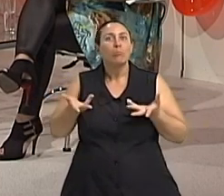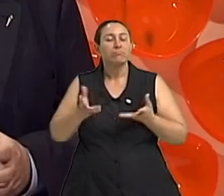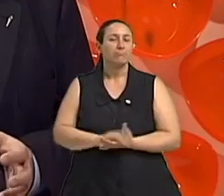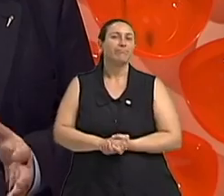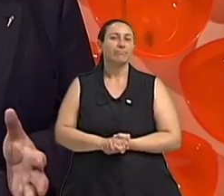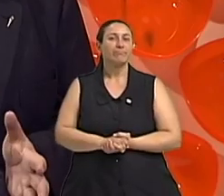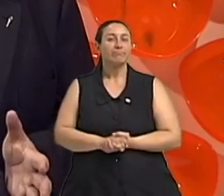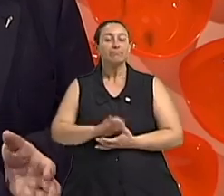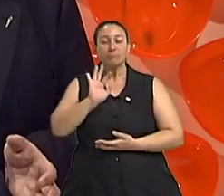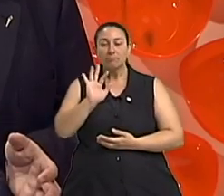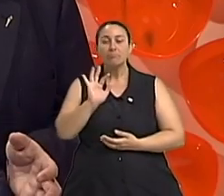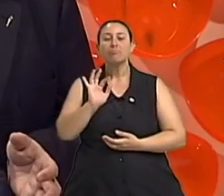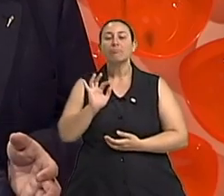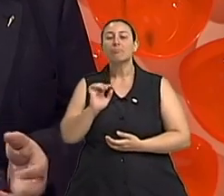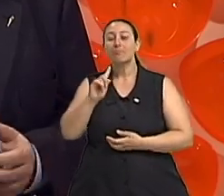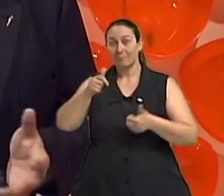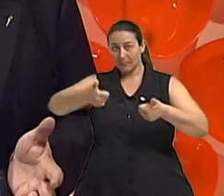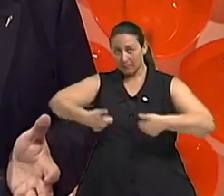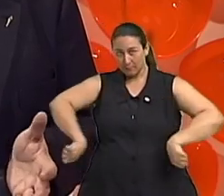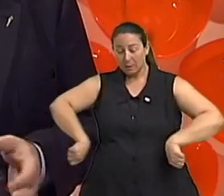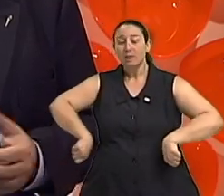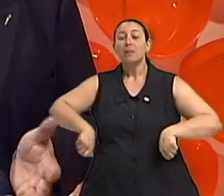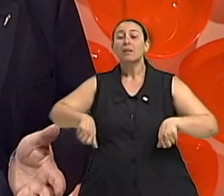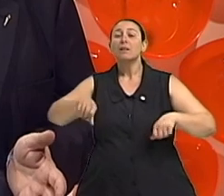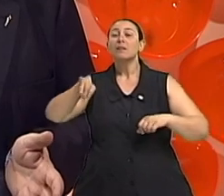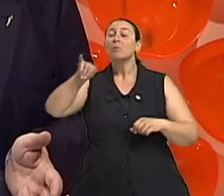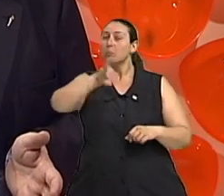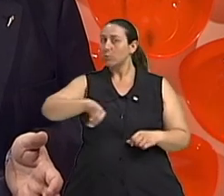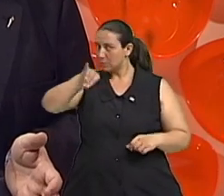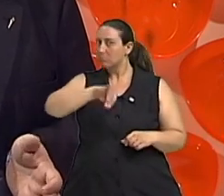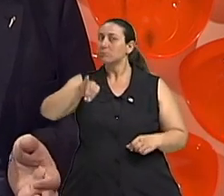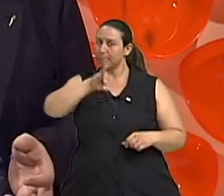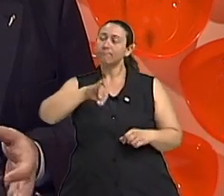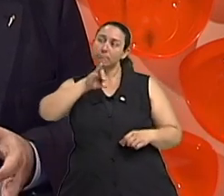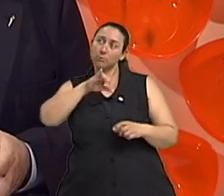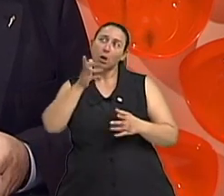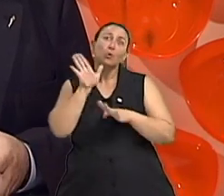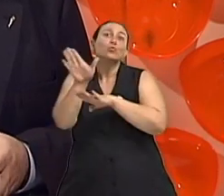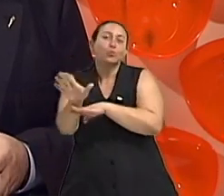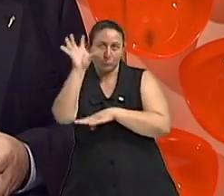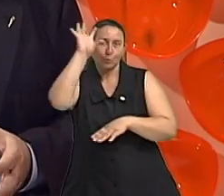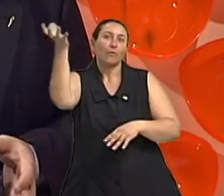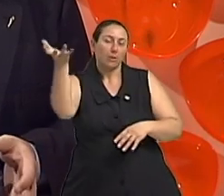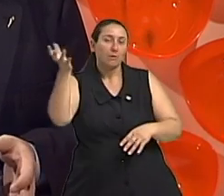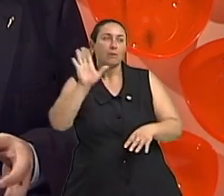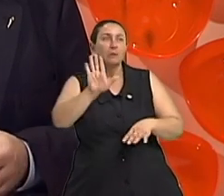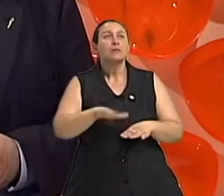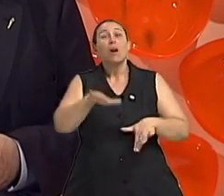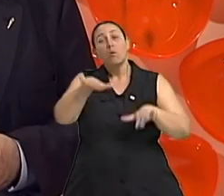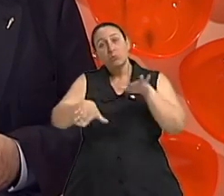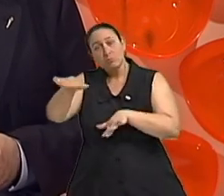o protetor higiênico ele é uma ele é uma das soluções em algumas